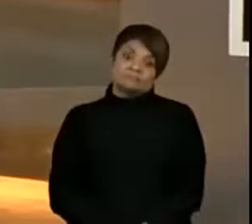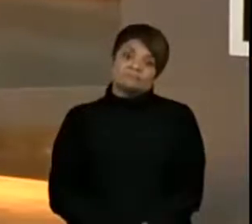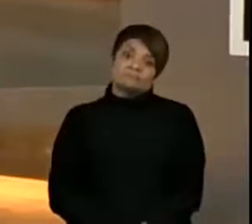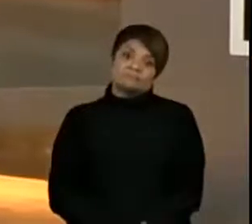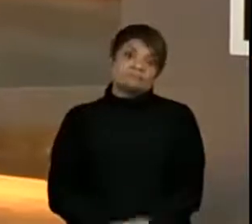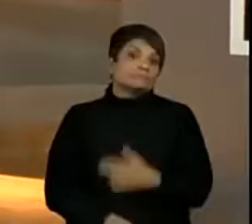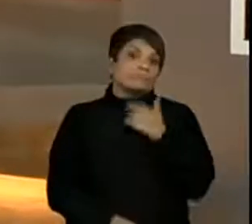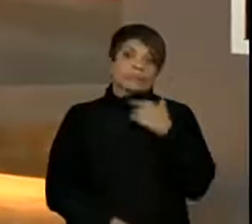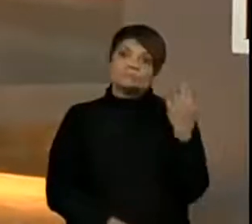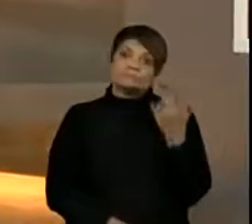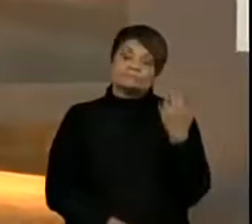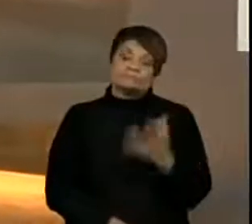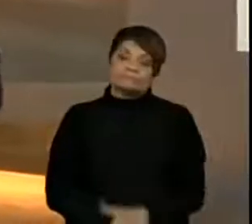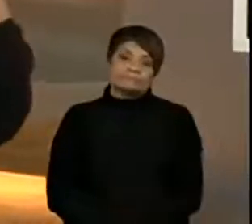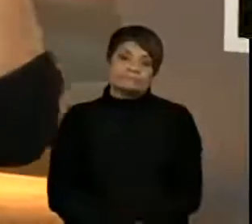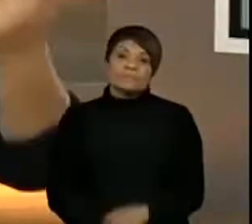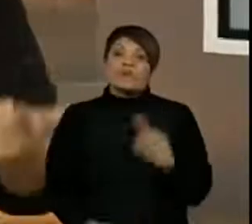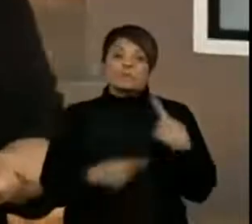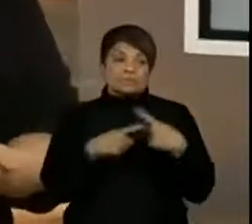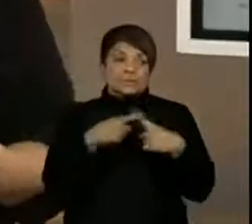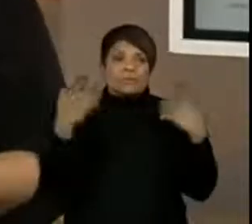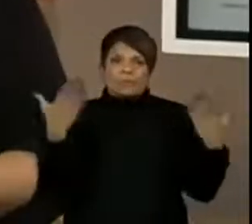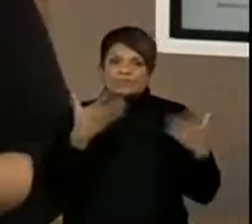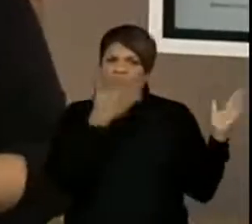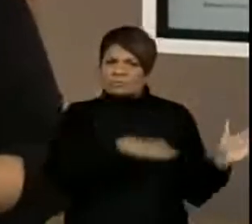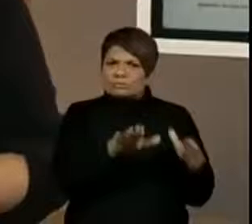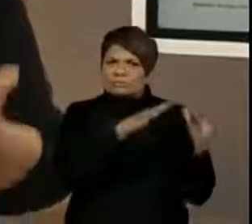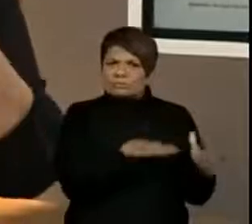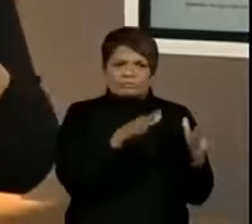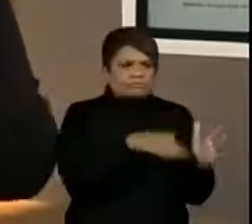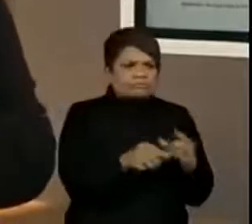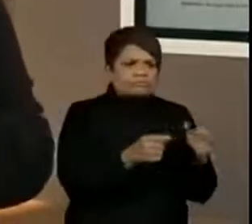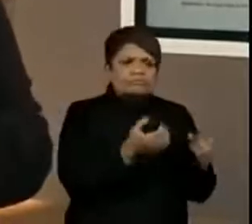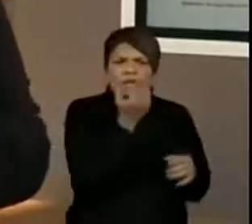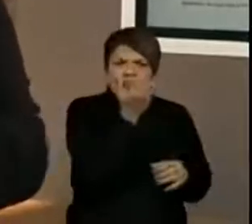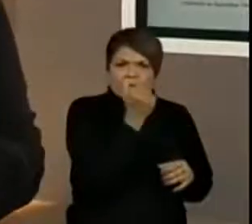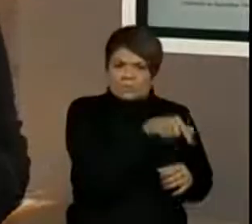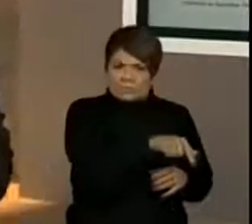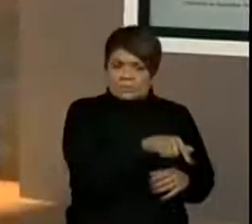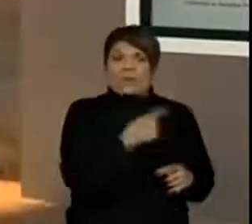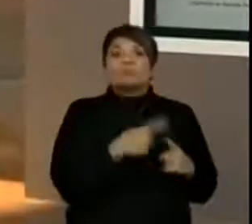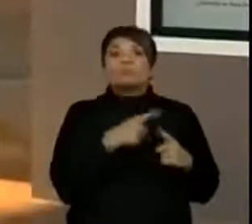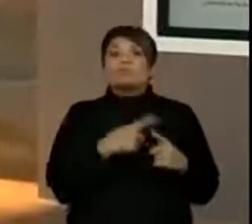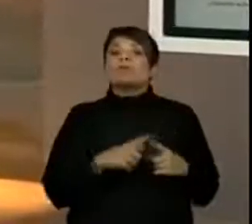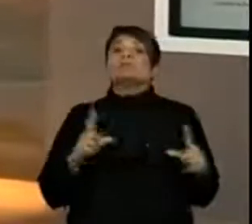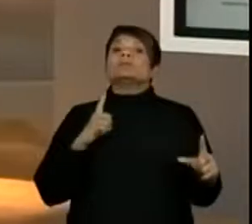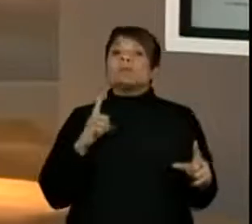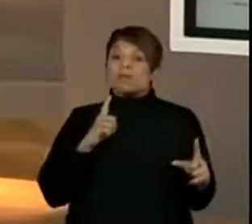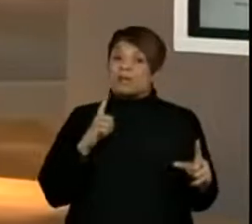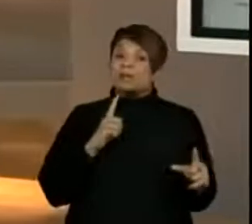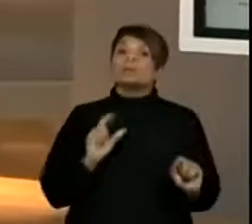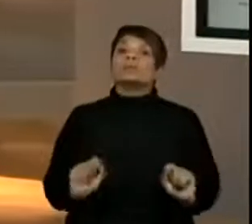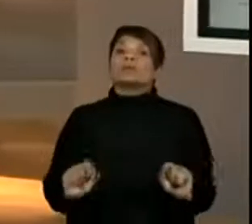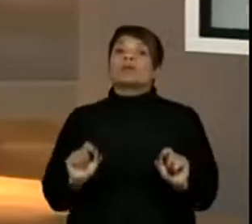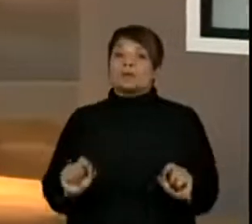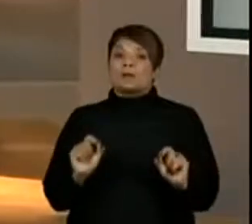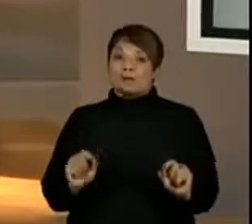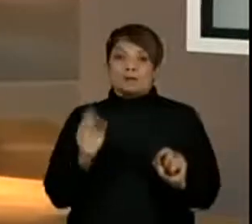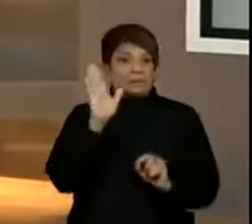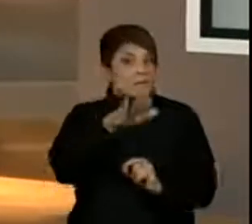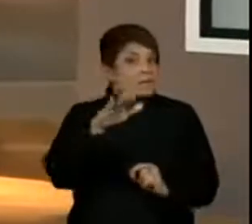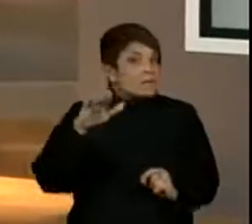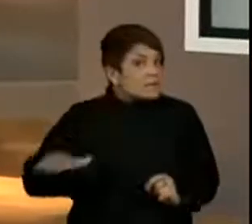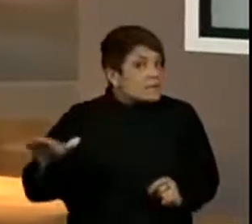Hoje, nós produzimos muitos alimentos, mas produzimos porque nós tivemos crianças